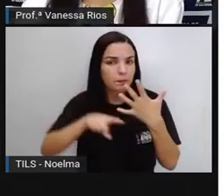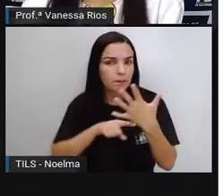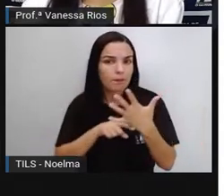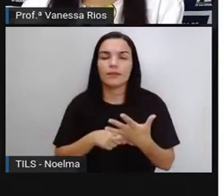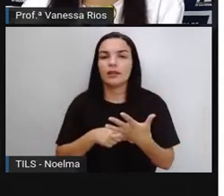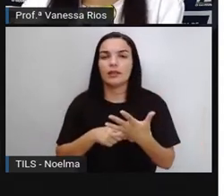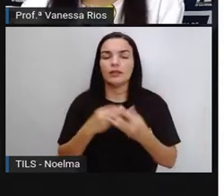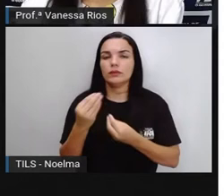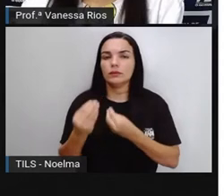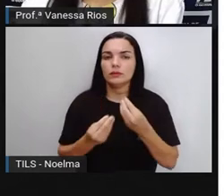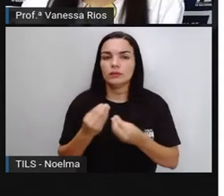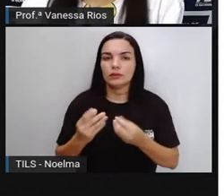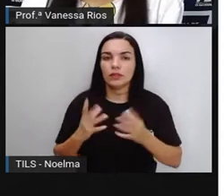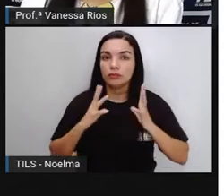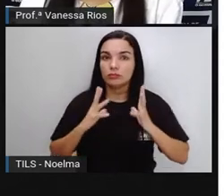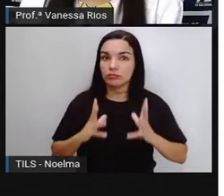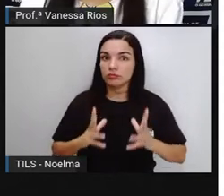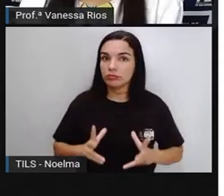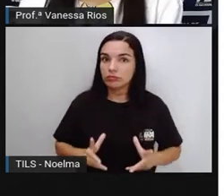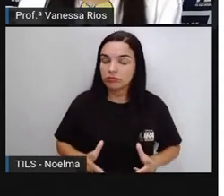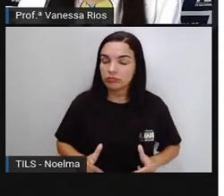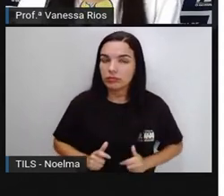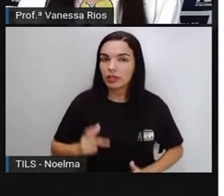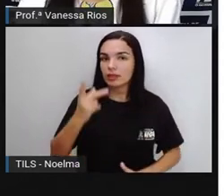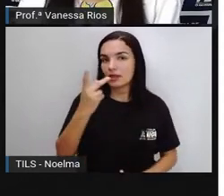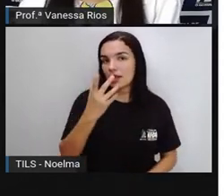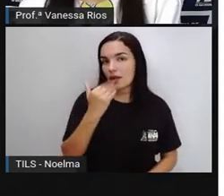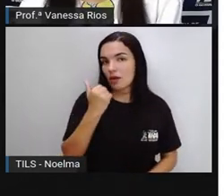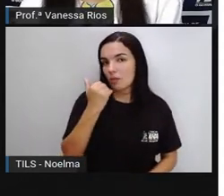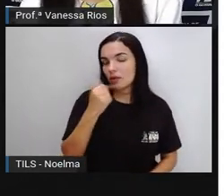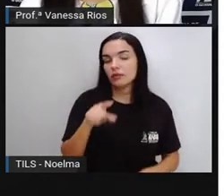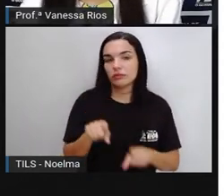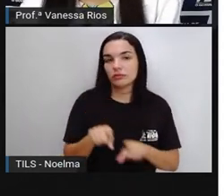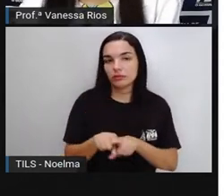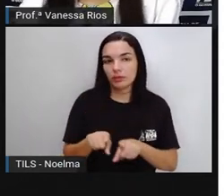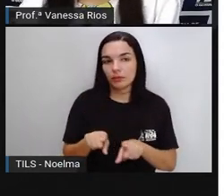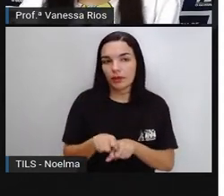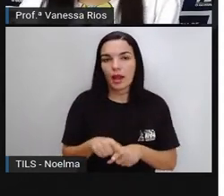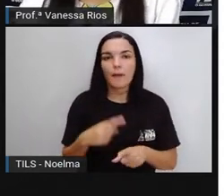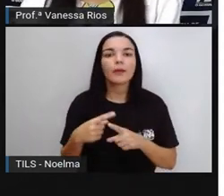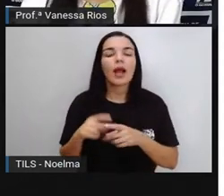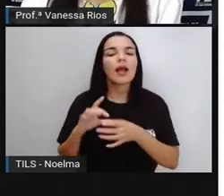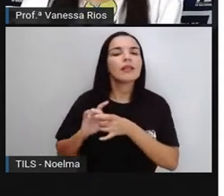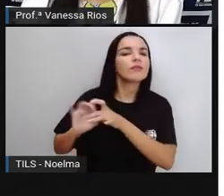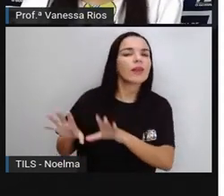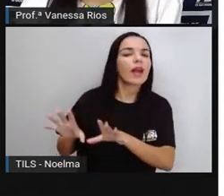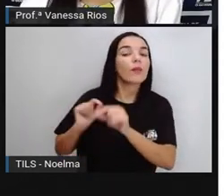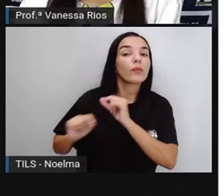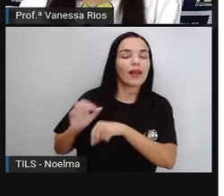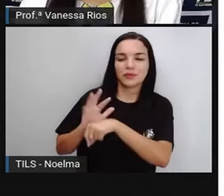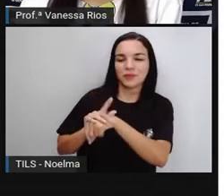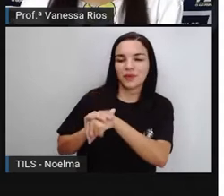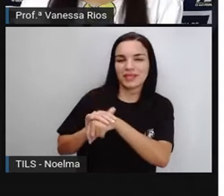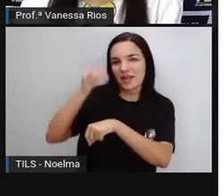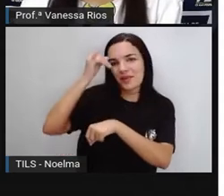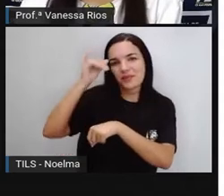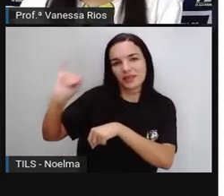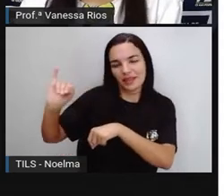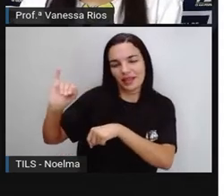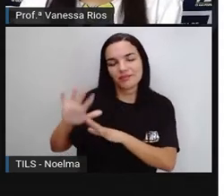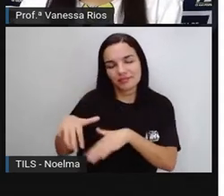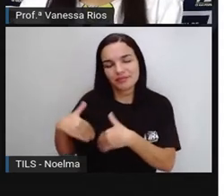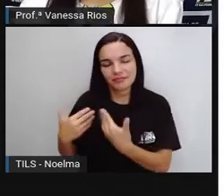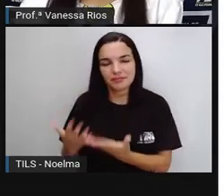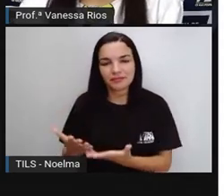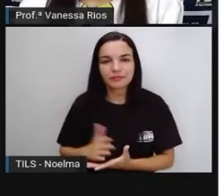os processos de higienização dos alimentos, para nos livrar aí de muitas doenças que os alimentos podem